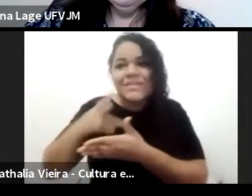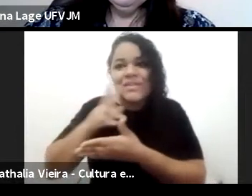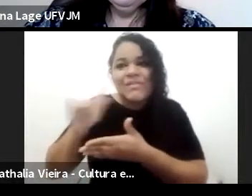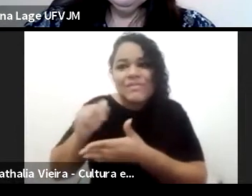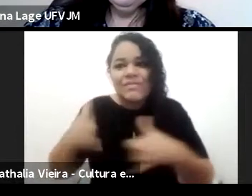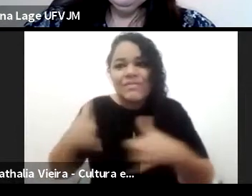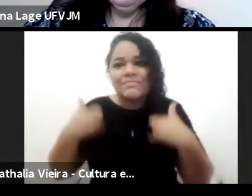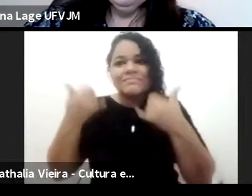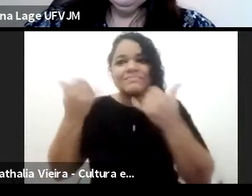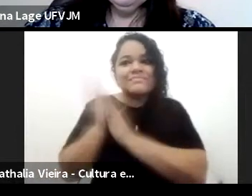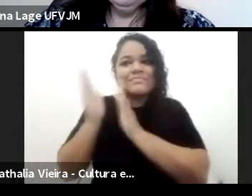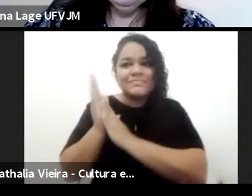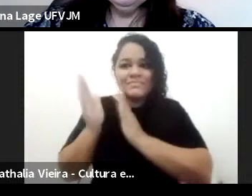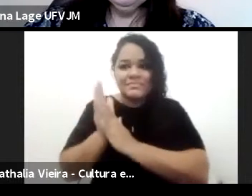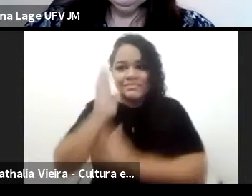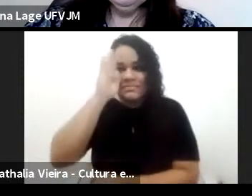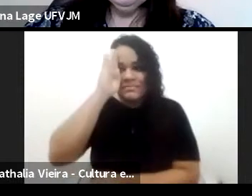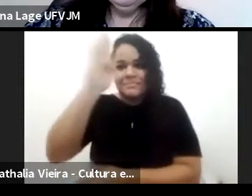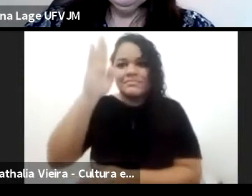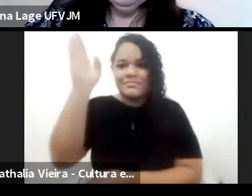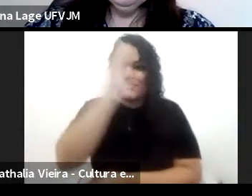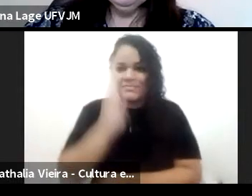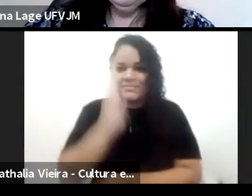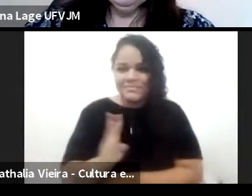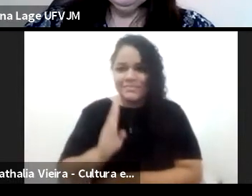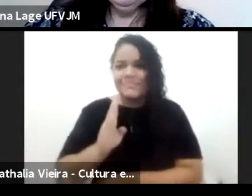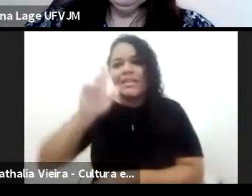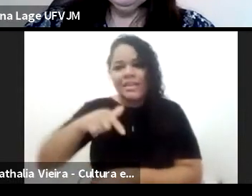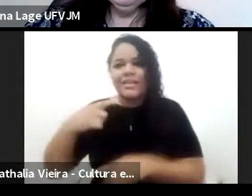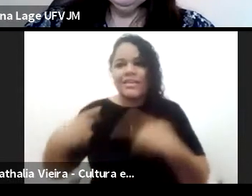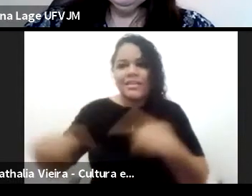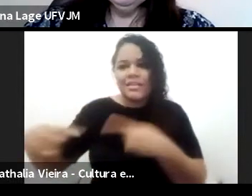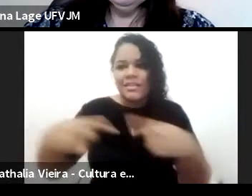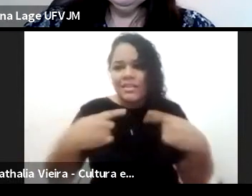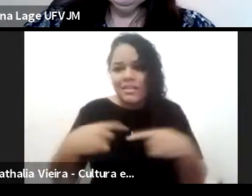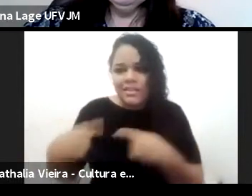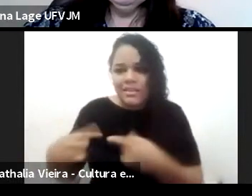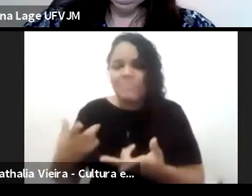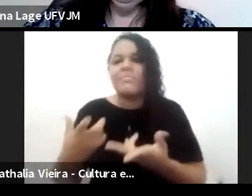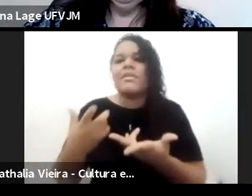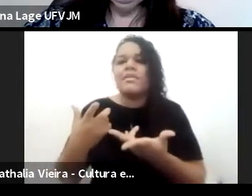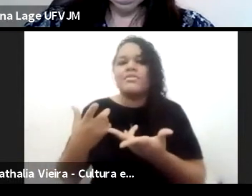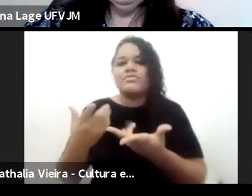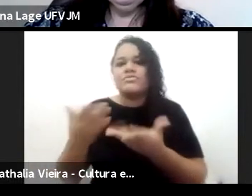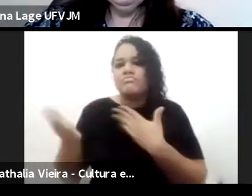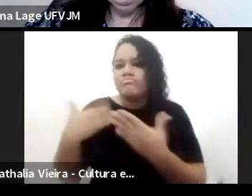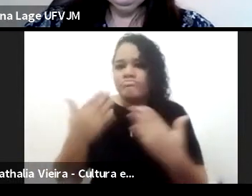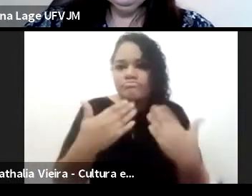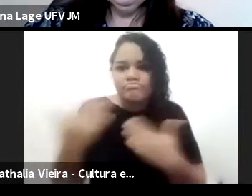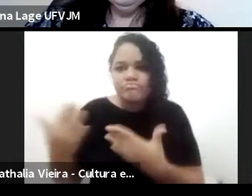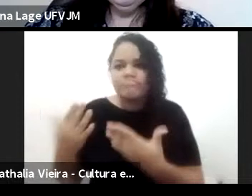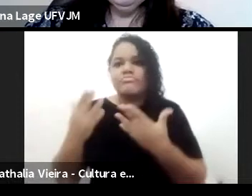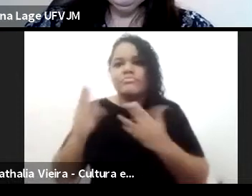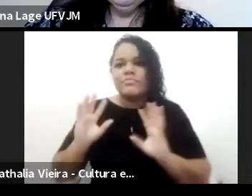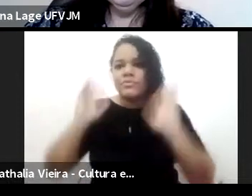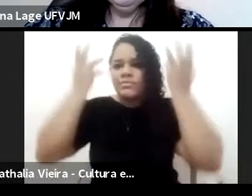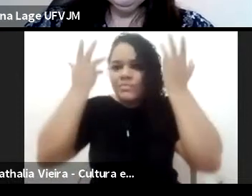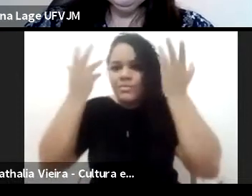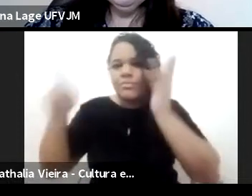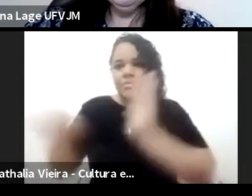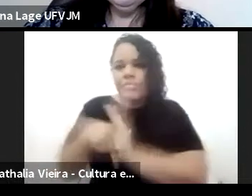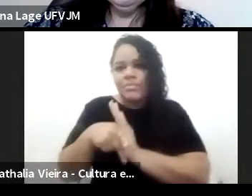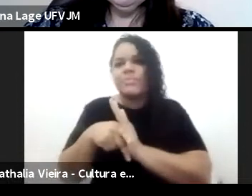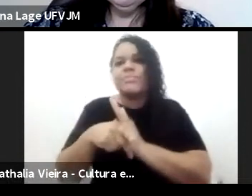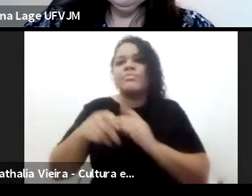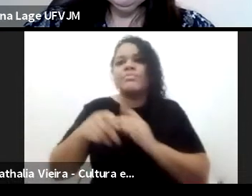são os debates, as comemorações, as discussões sobre o bicentenário da independência. E há muitos